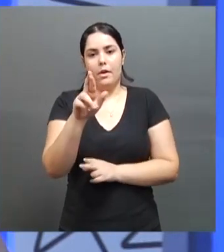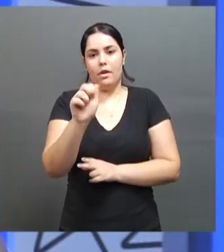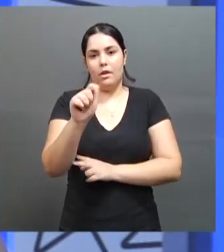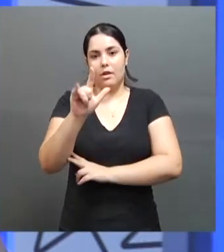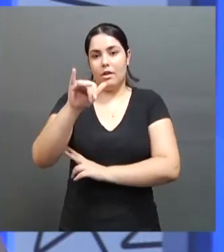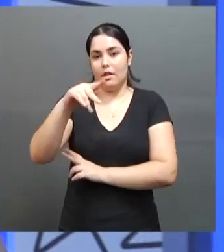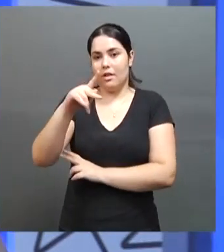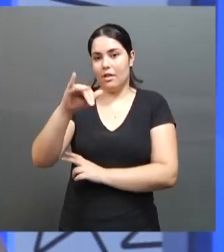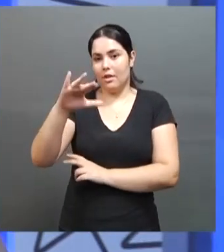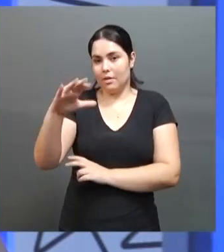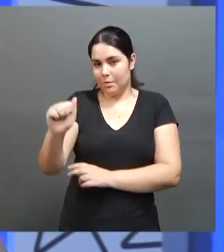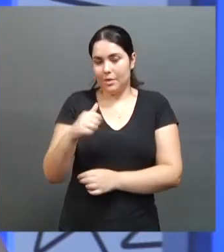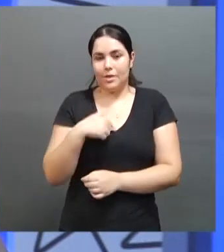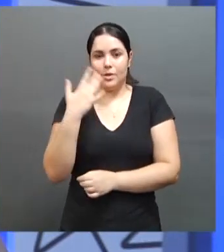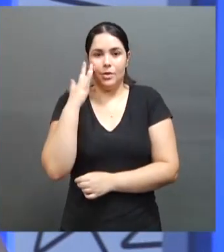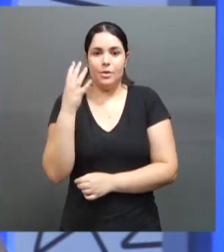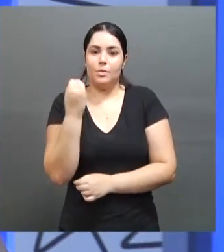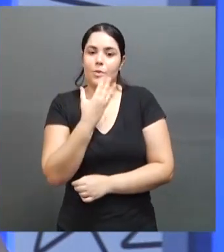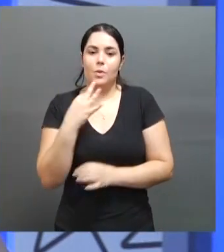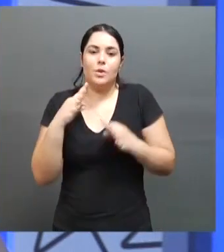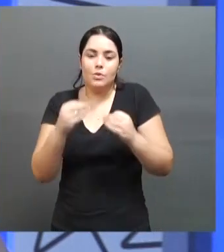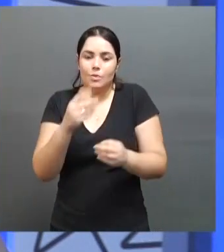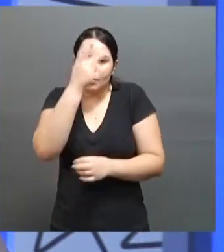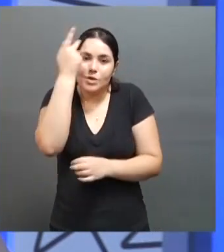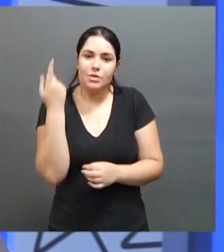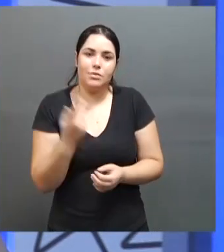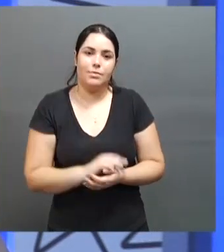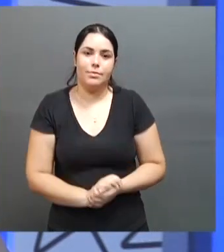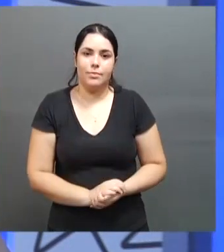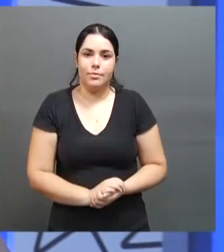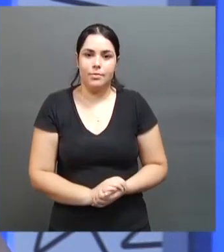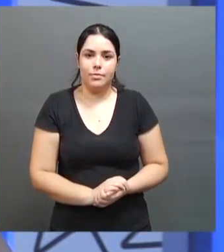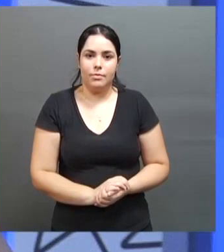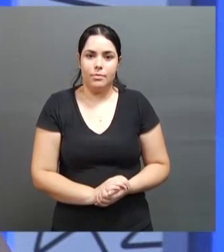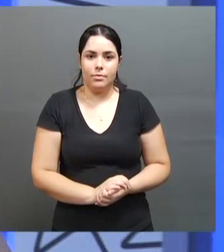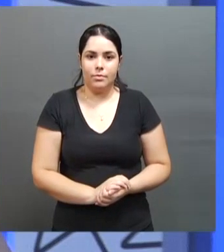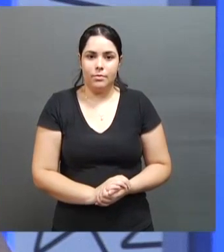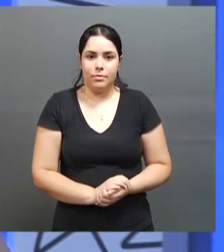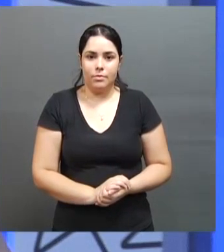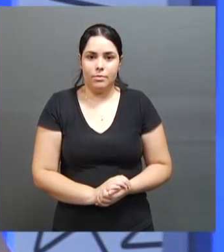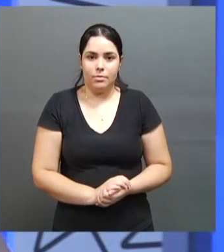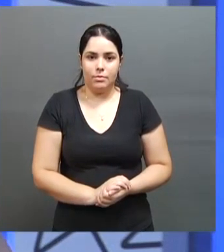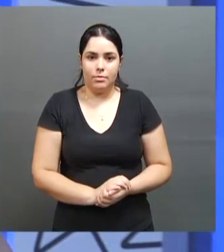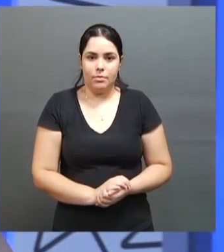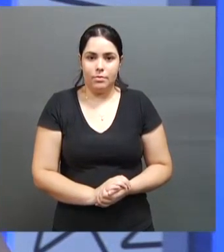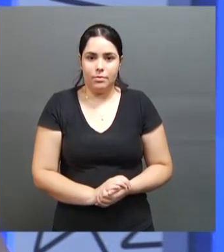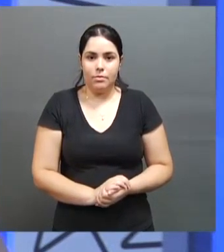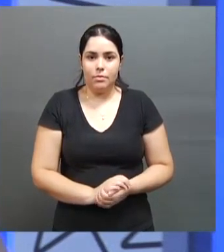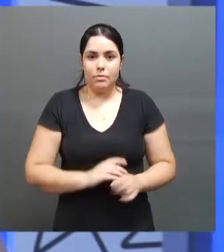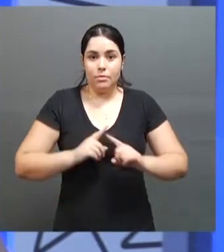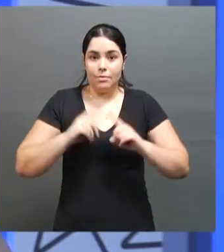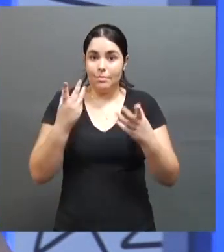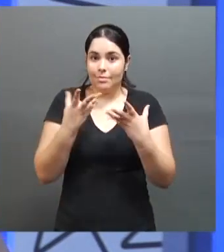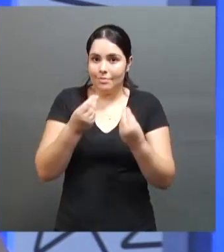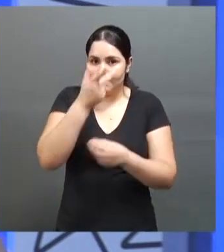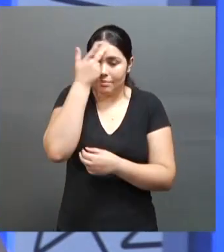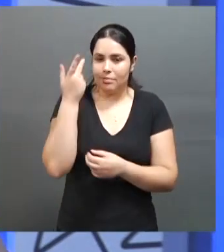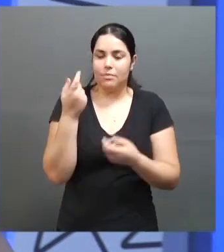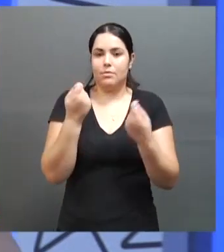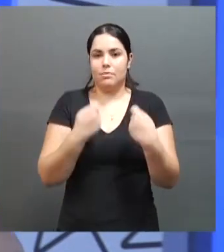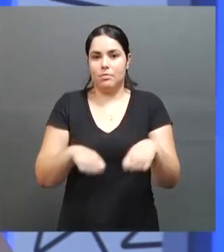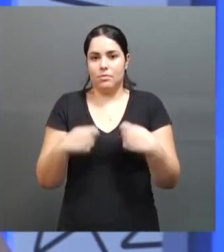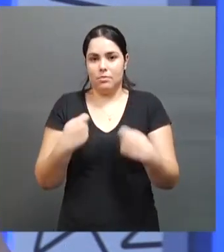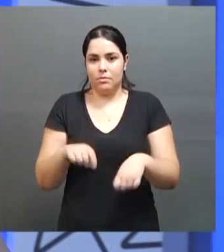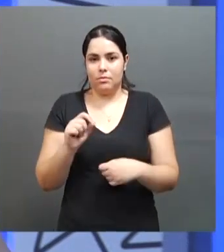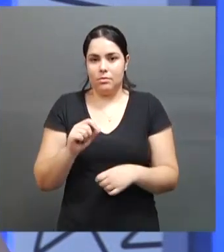que vai ser muito bom para todo mundo, mas muitos atletas precisam mesmo